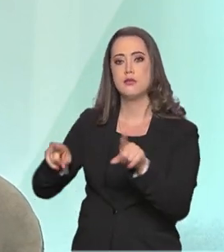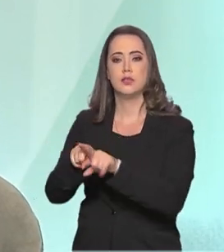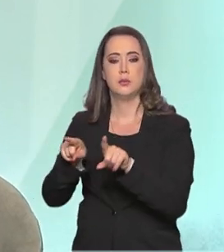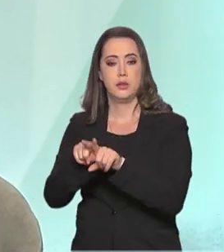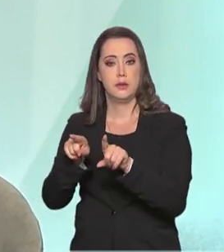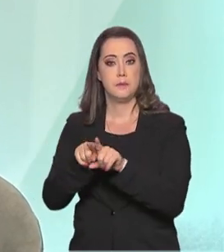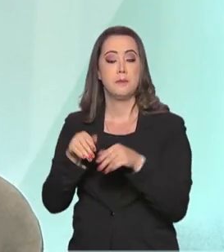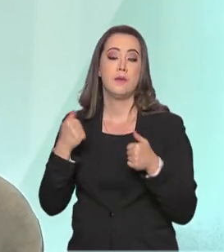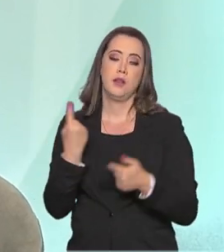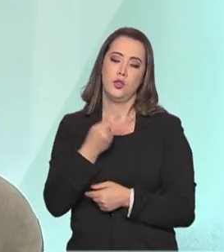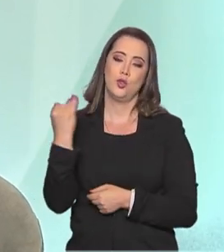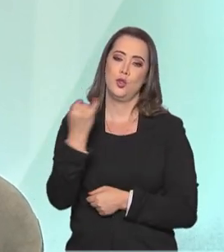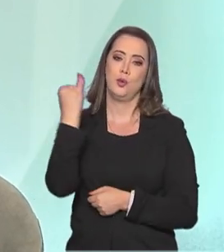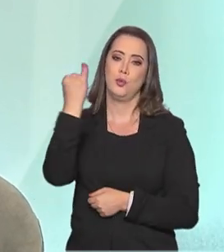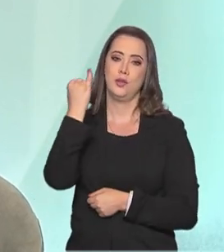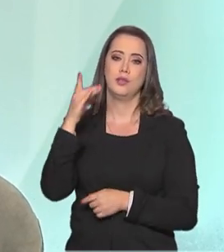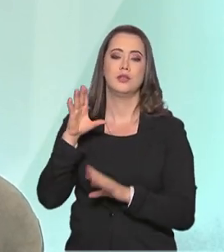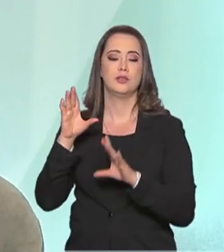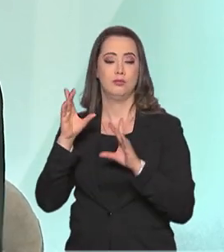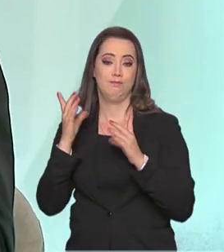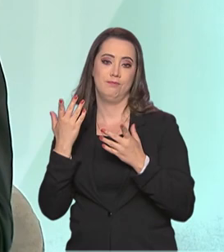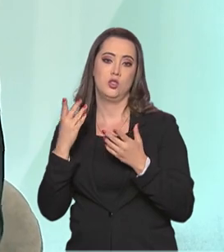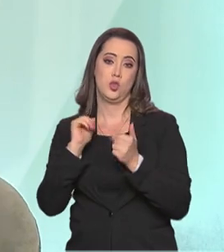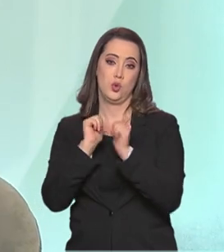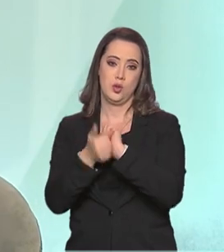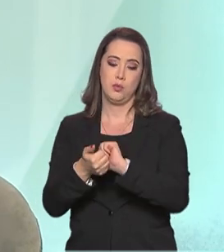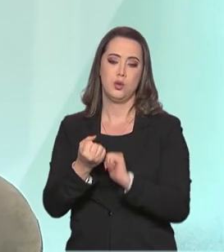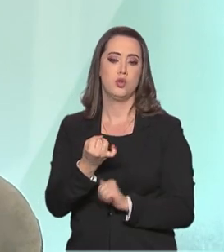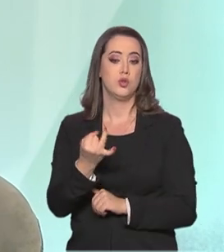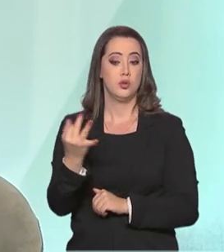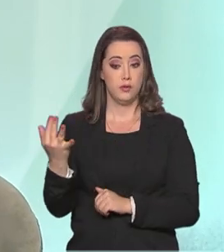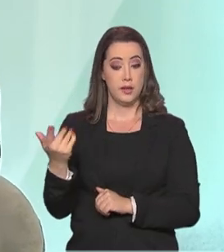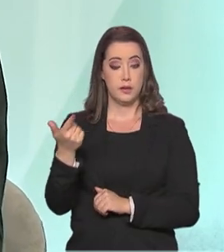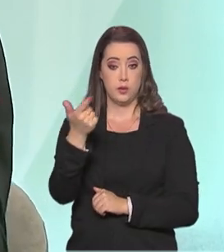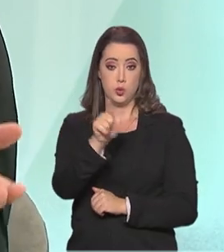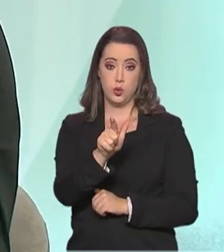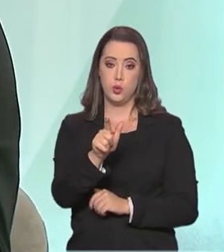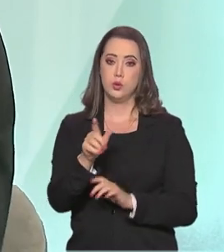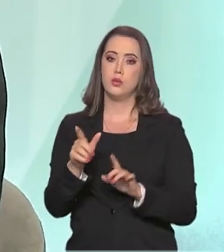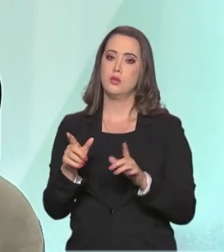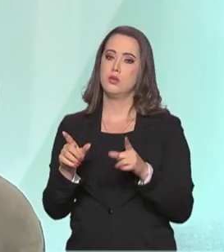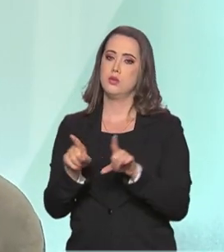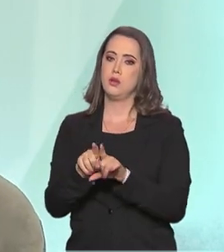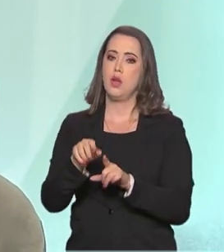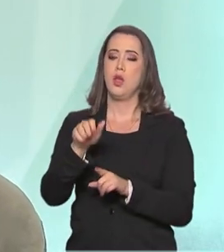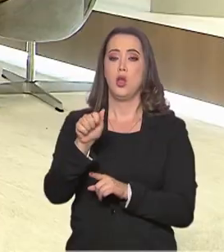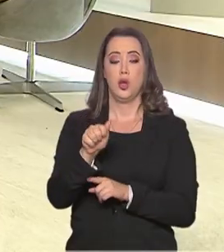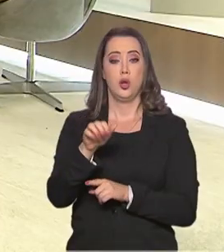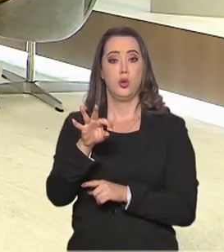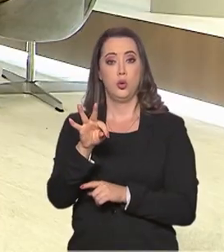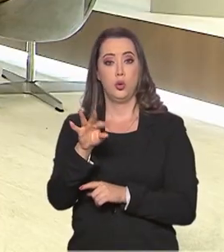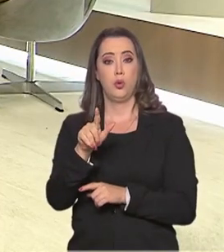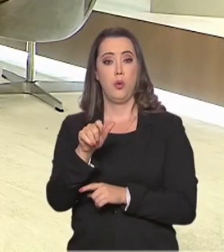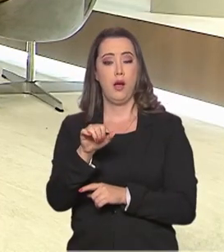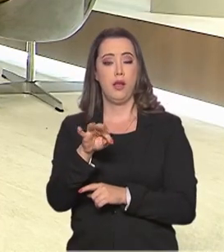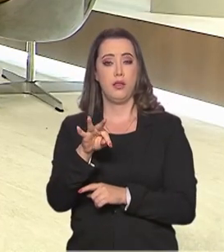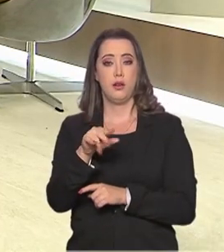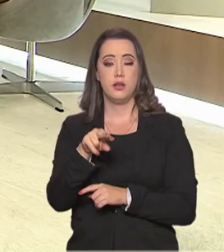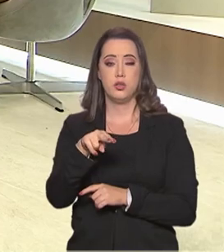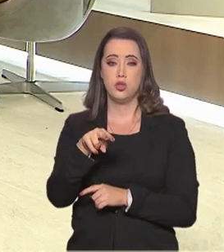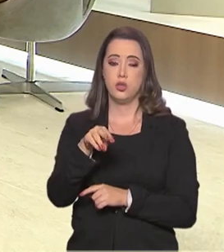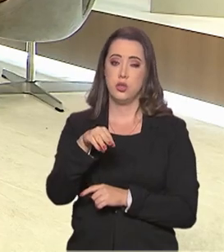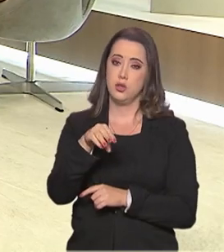no desporto paralímpico. Então, em várias modalidades do atletismo e em várias modalidades da natação. Em